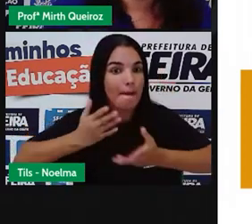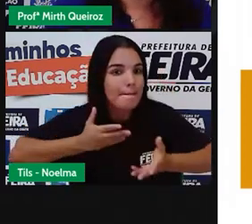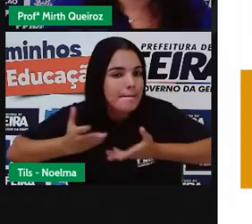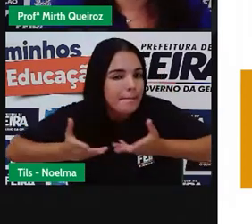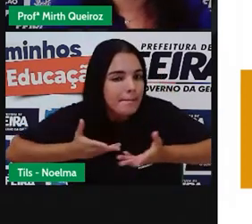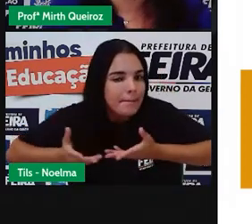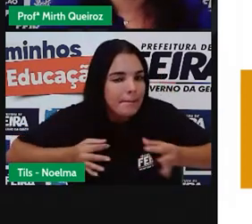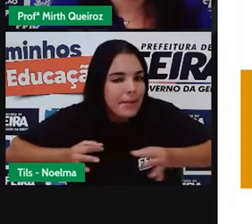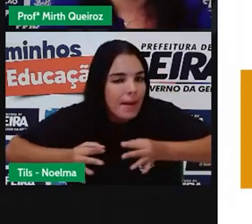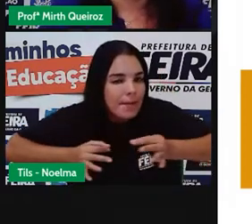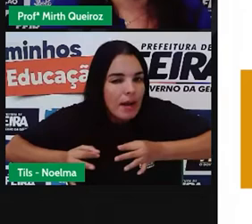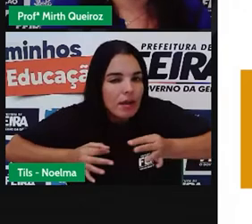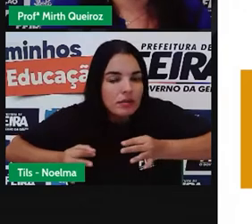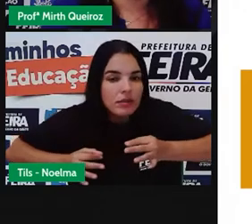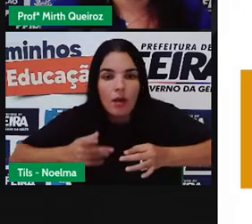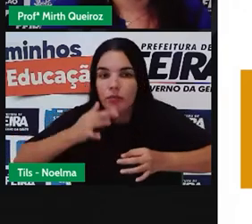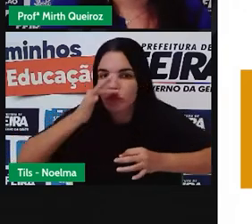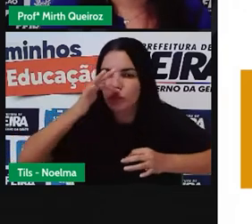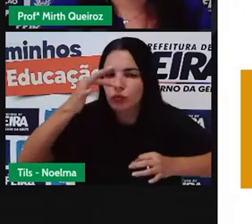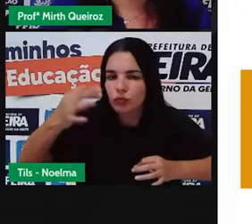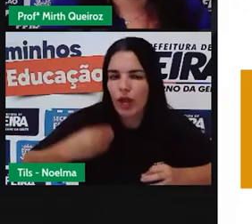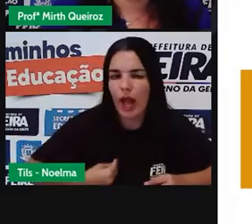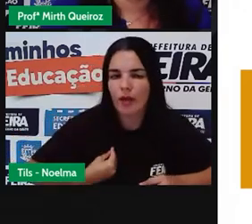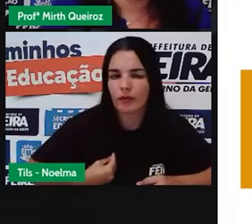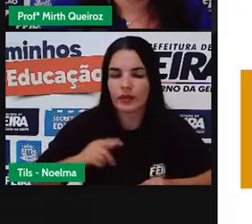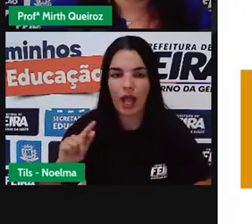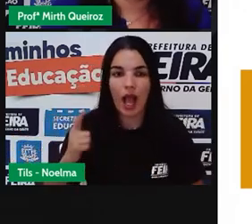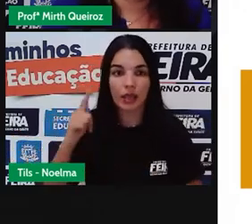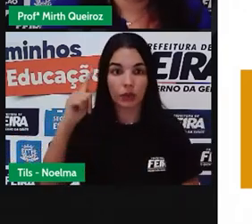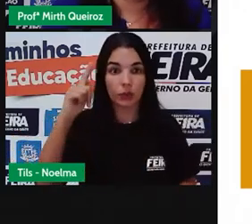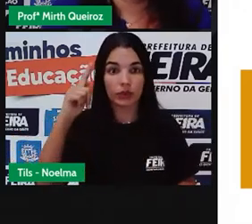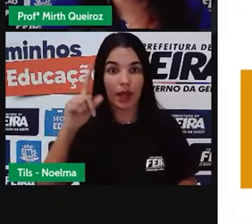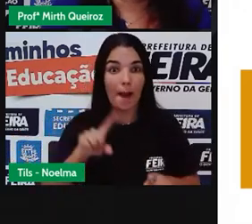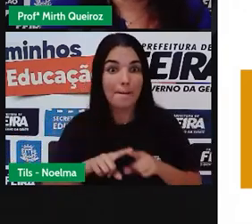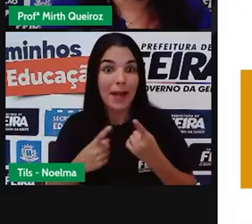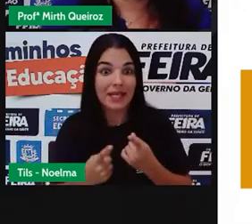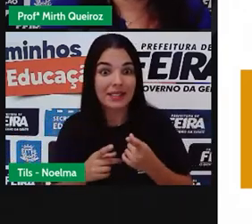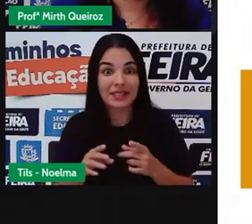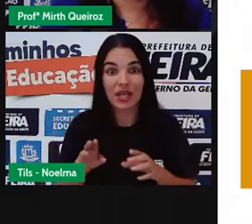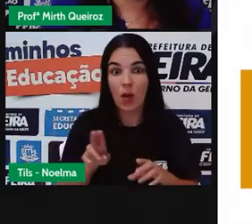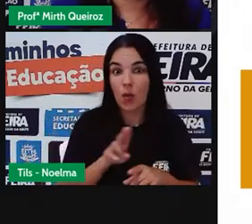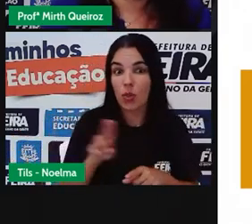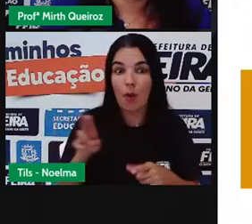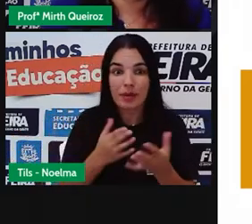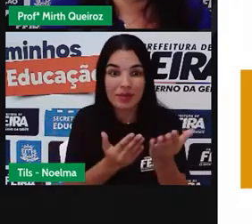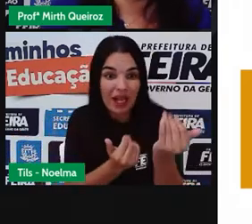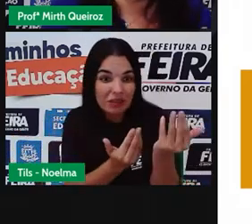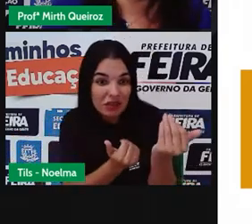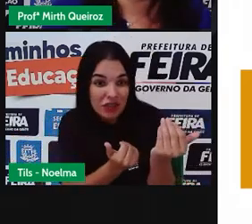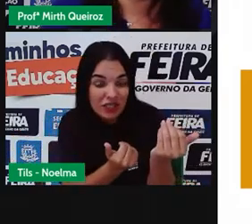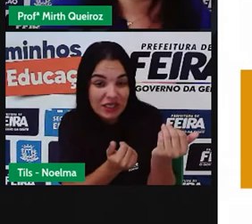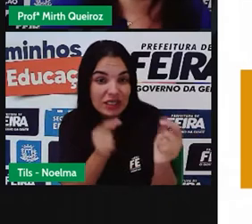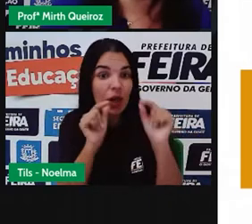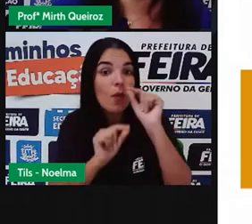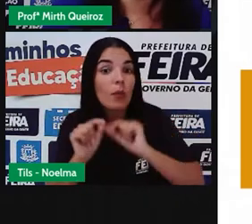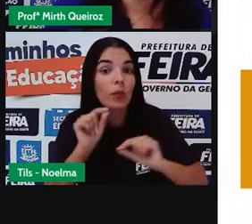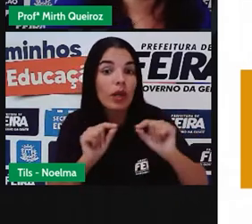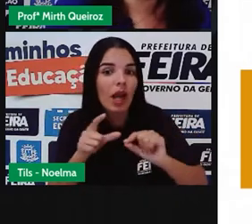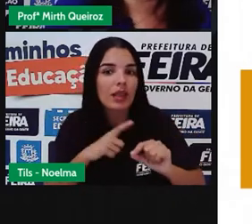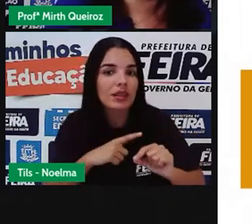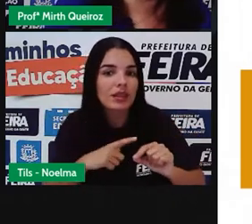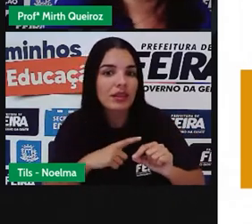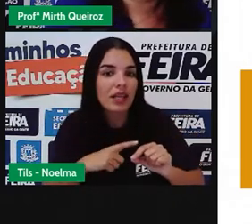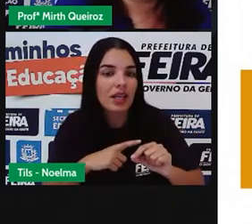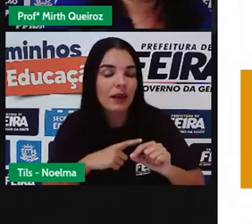corpo para a vida adulta. Já no caso da adolescência, ela vai compreender tanto